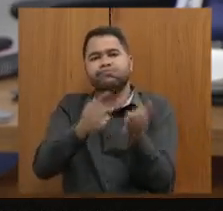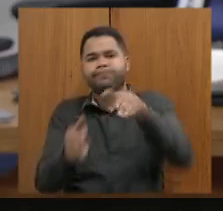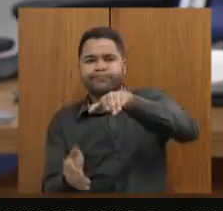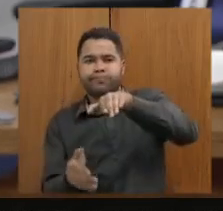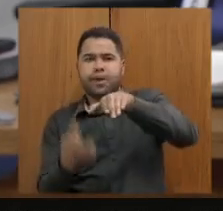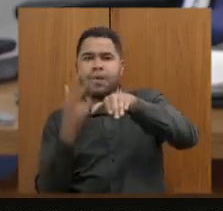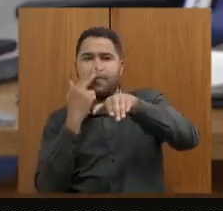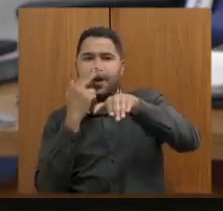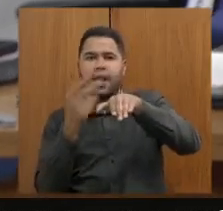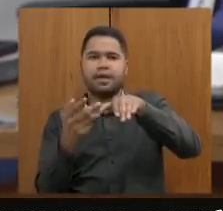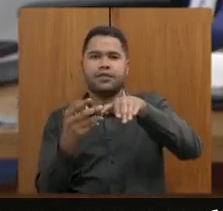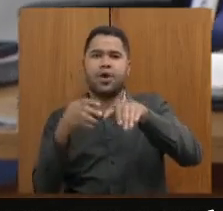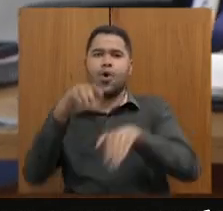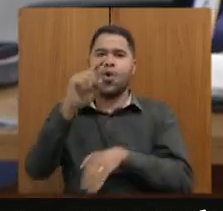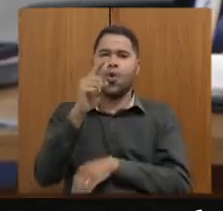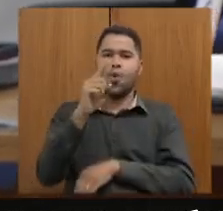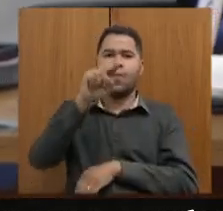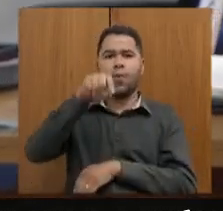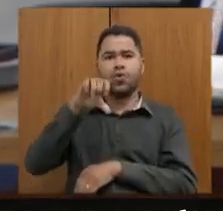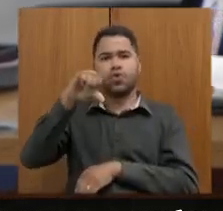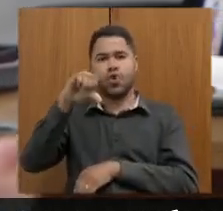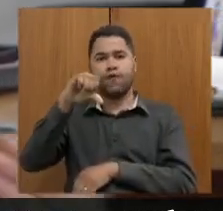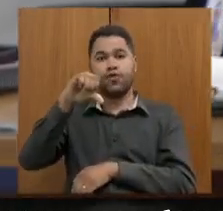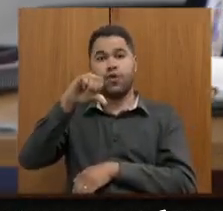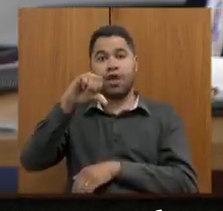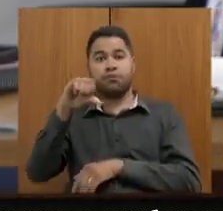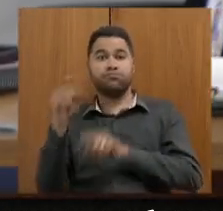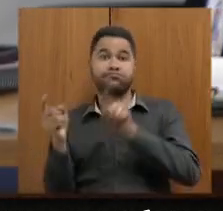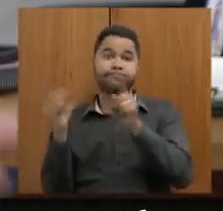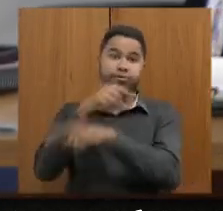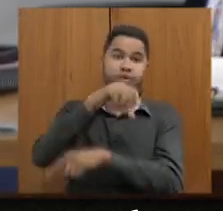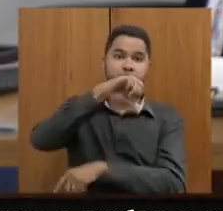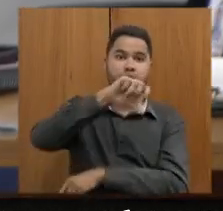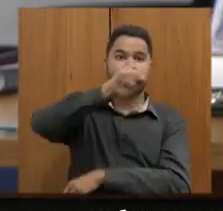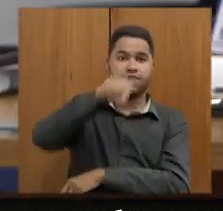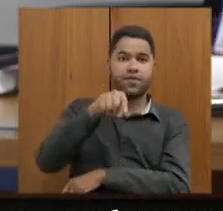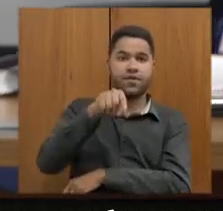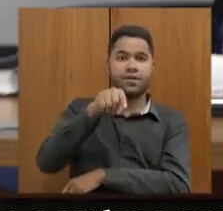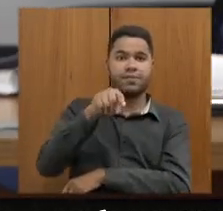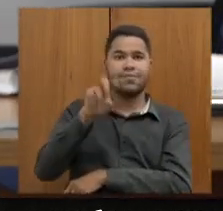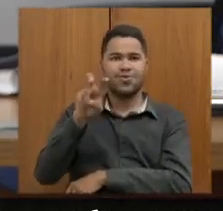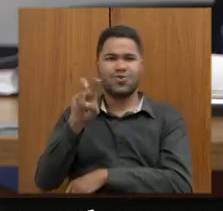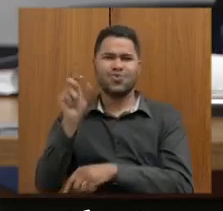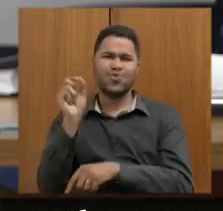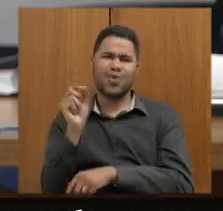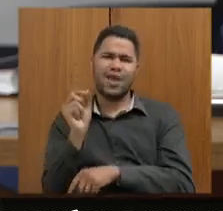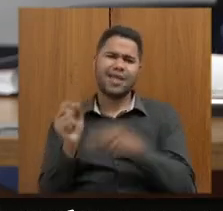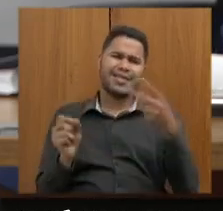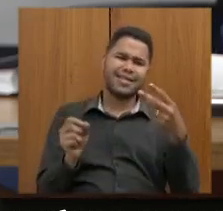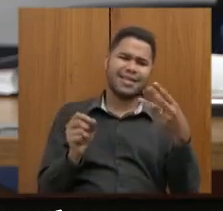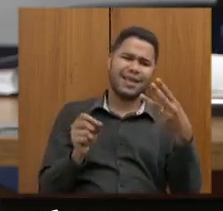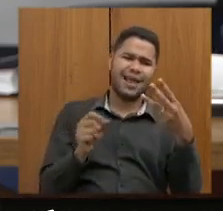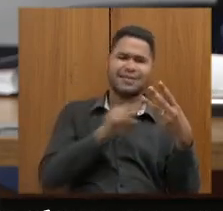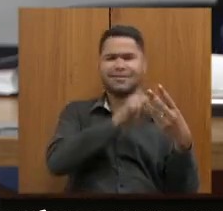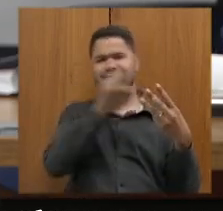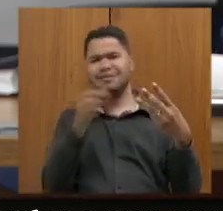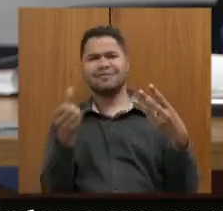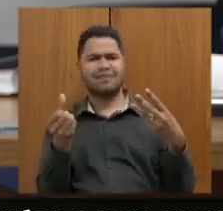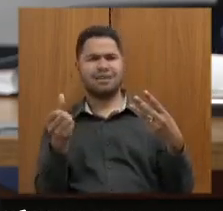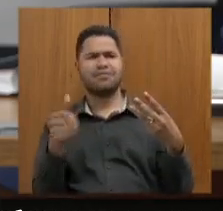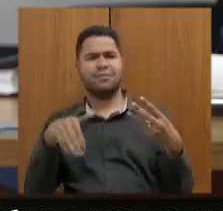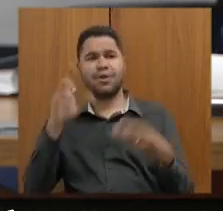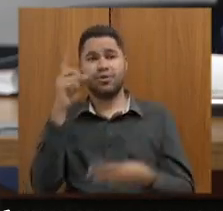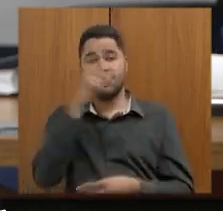IDEB 9 para um 9.5 do que passar do um IDEB 3 para um IDEB 6 ou seja como a destinação das minhas